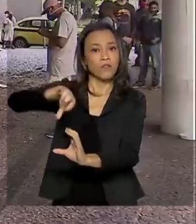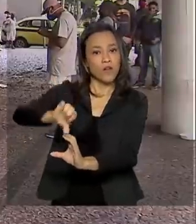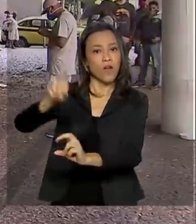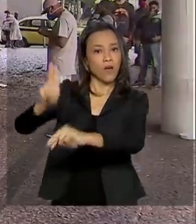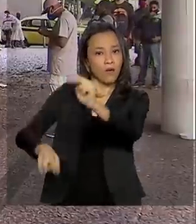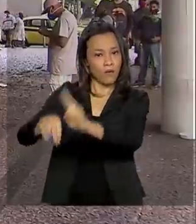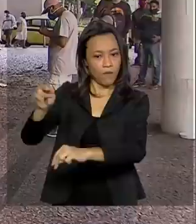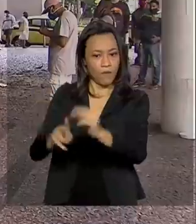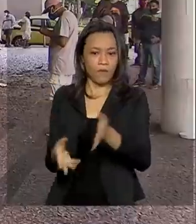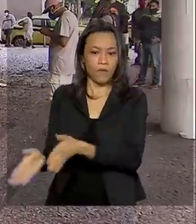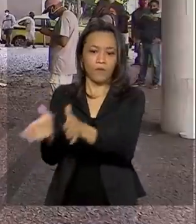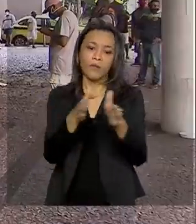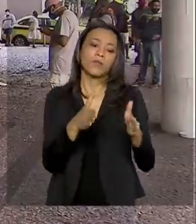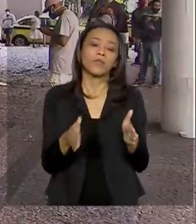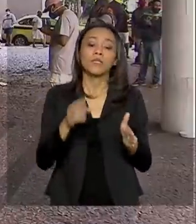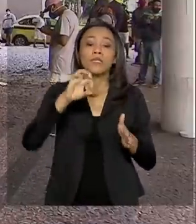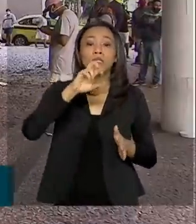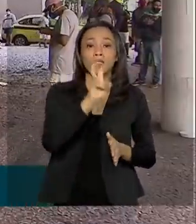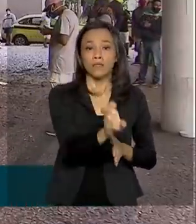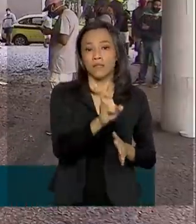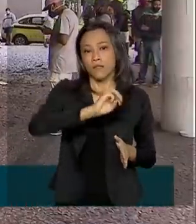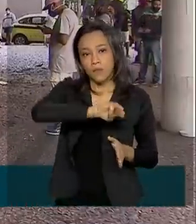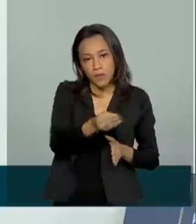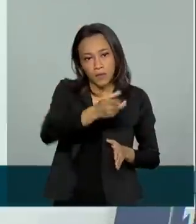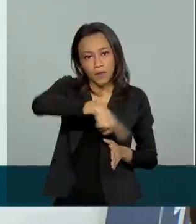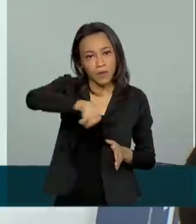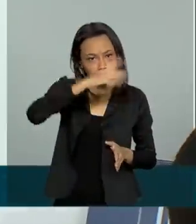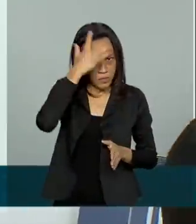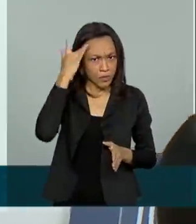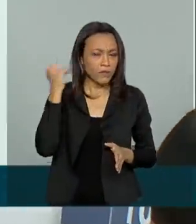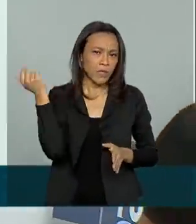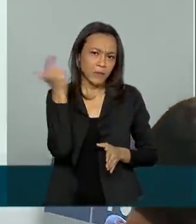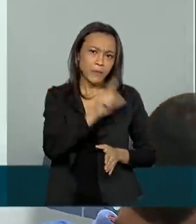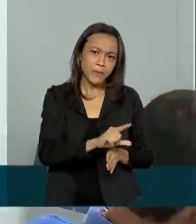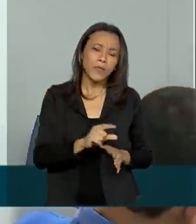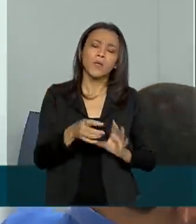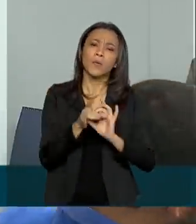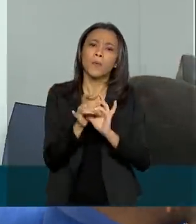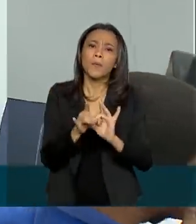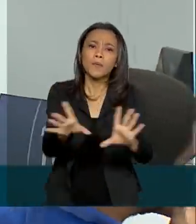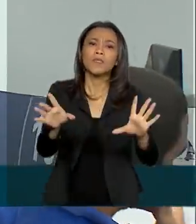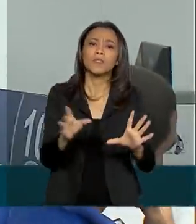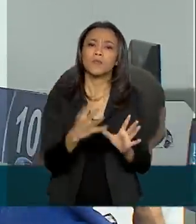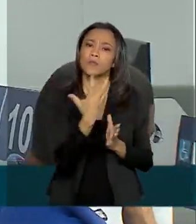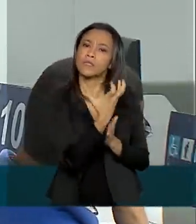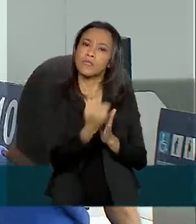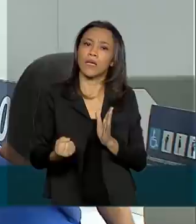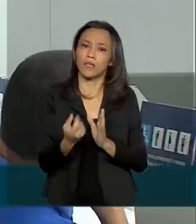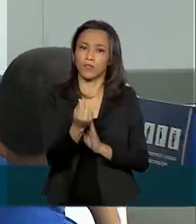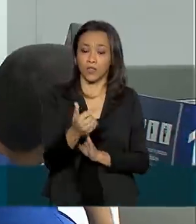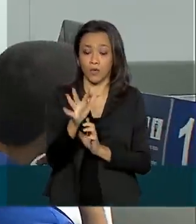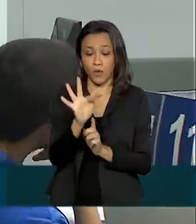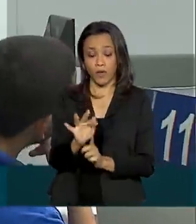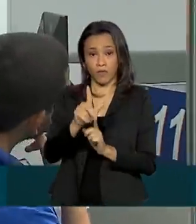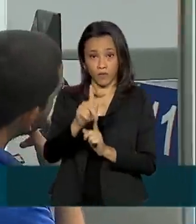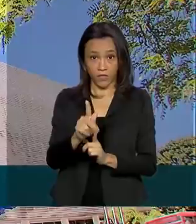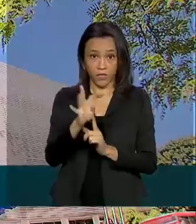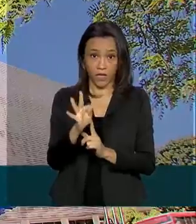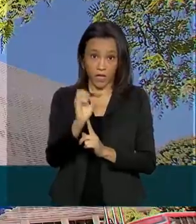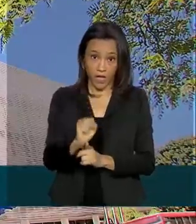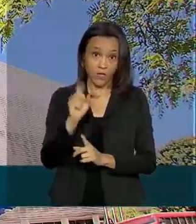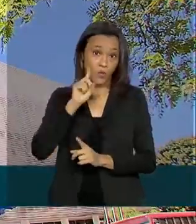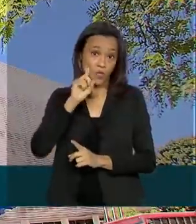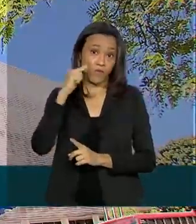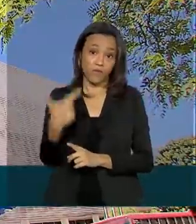Cerca de 5 milhões de pessoas serão beneficiadas com a liberação do FGTS a partir do dia 29 de junho.